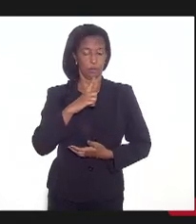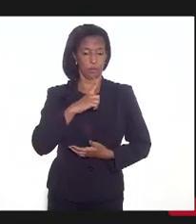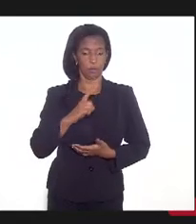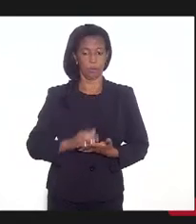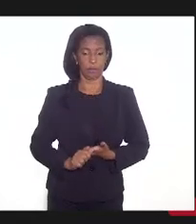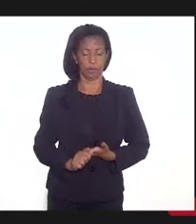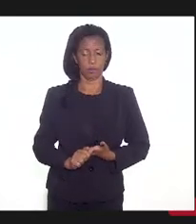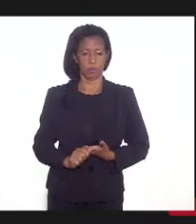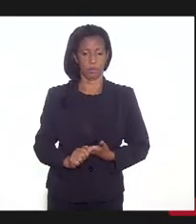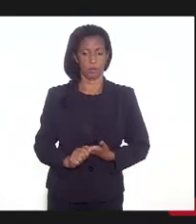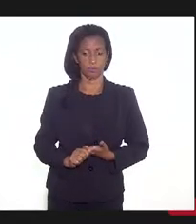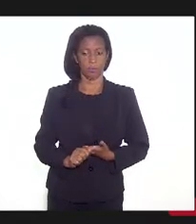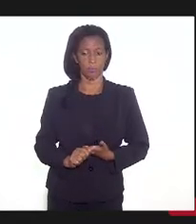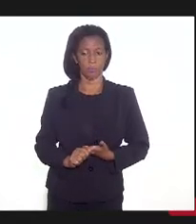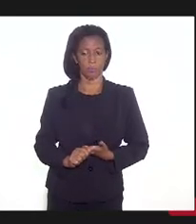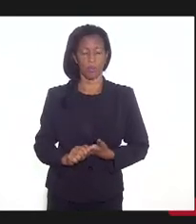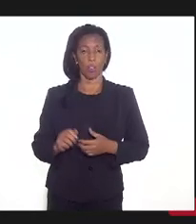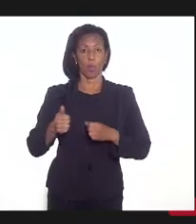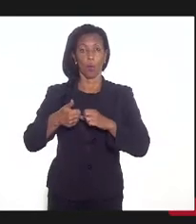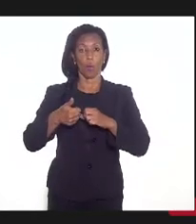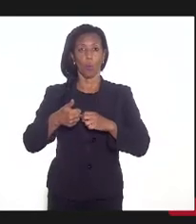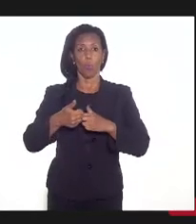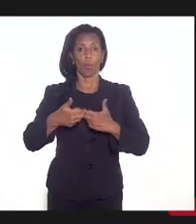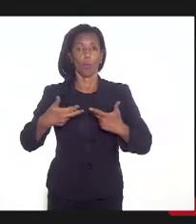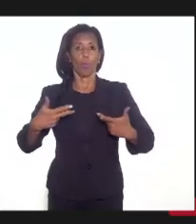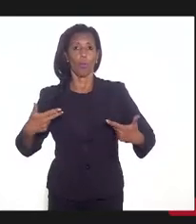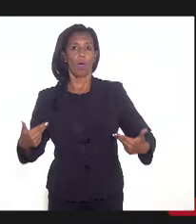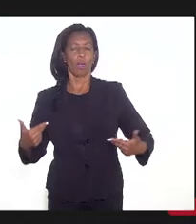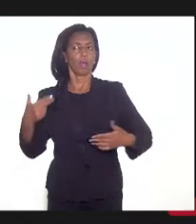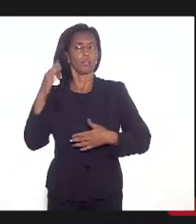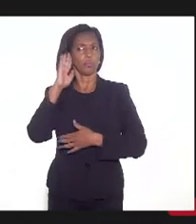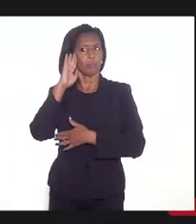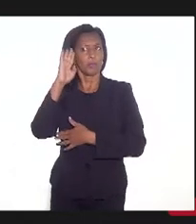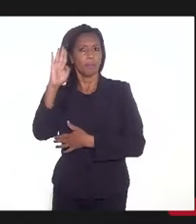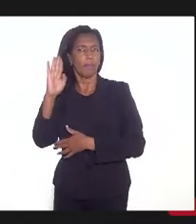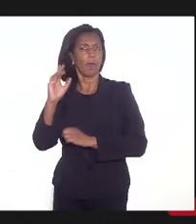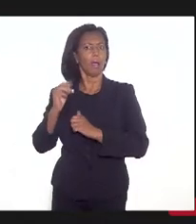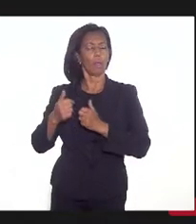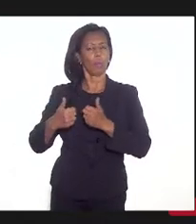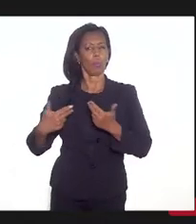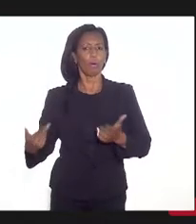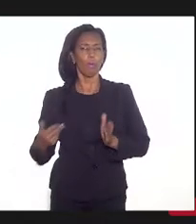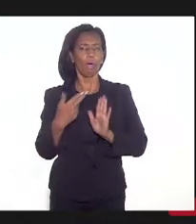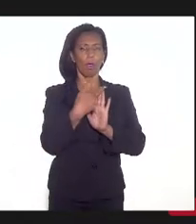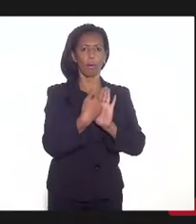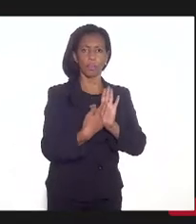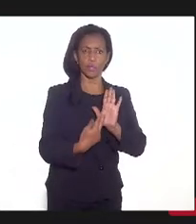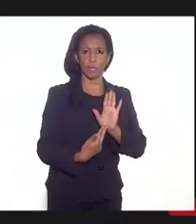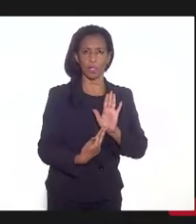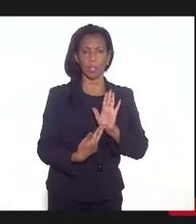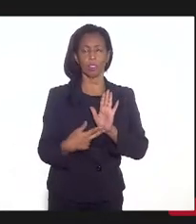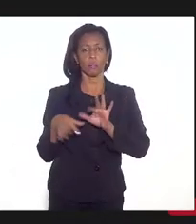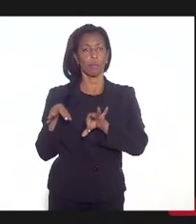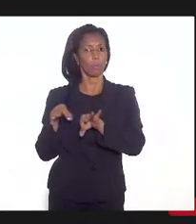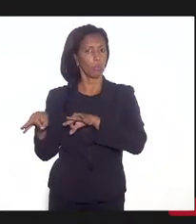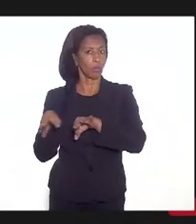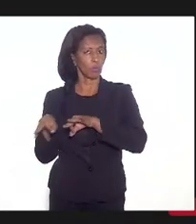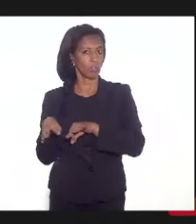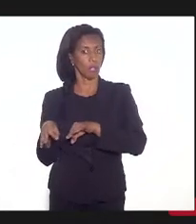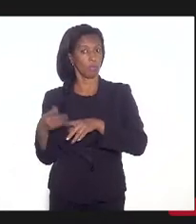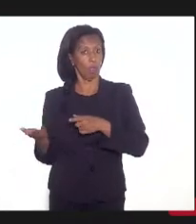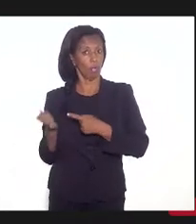que estabelecer quais são as premissas, quais são as regras que nós teremos para o plano. Aí,